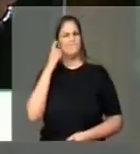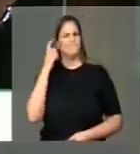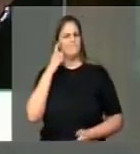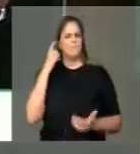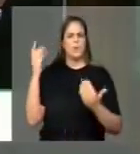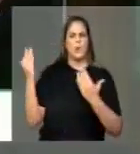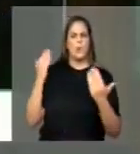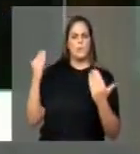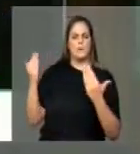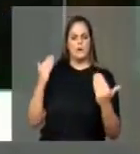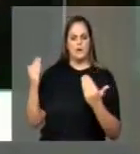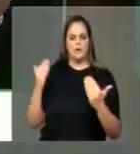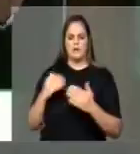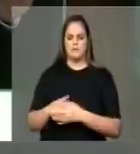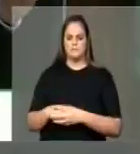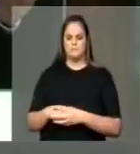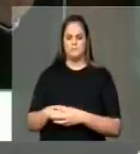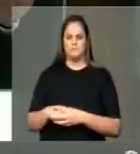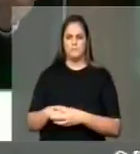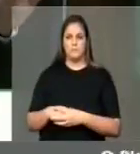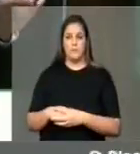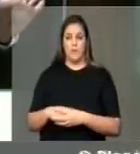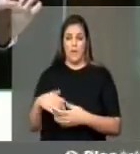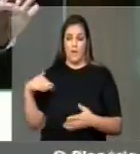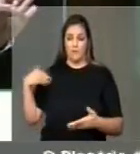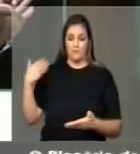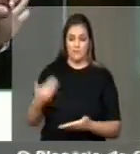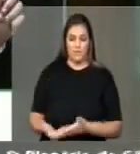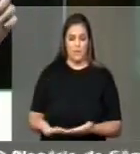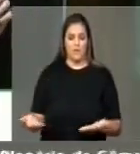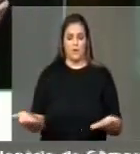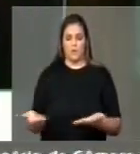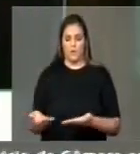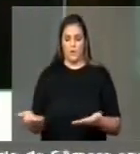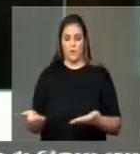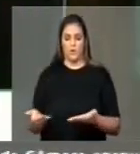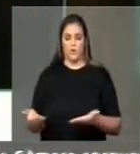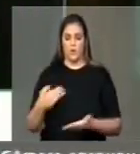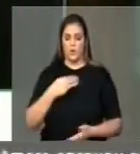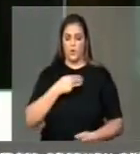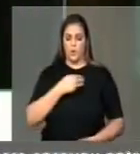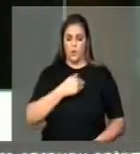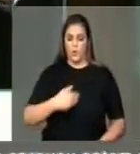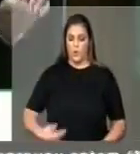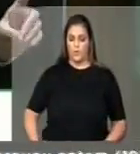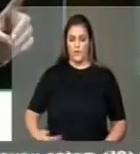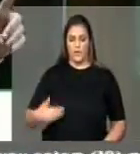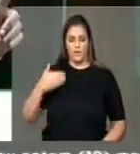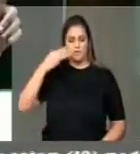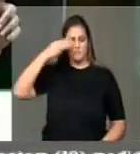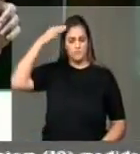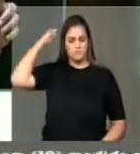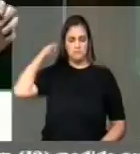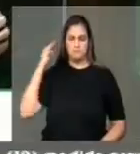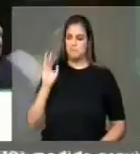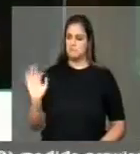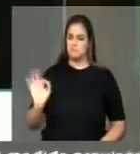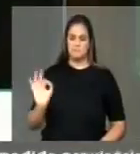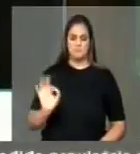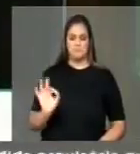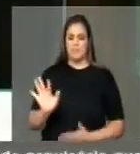o governo, até agora, nós não tomamos nenhuma iniciativa